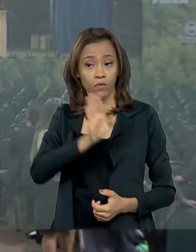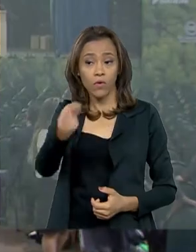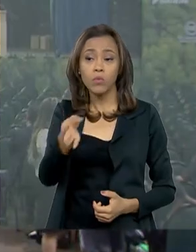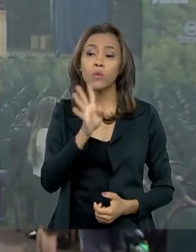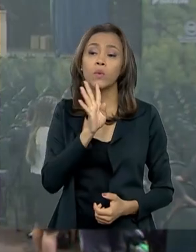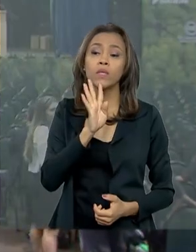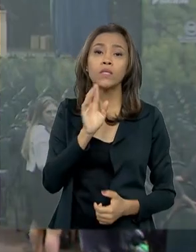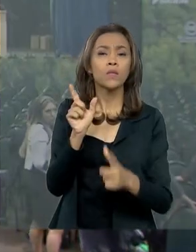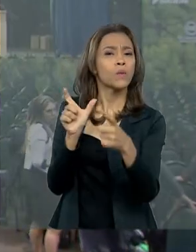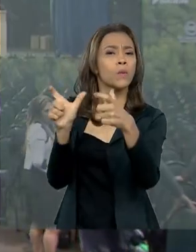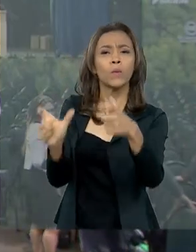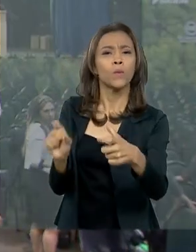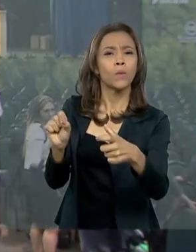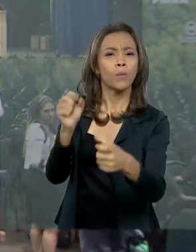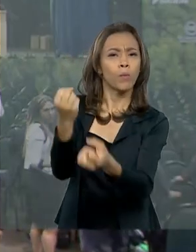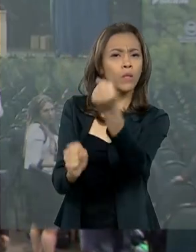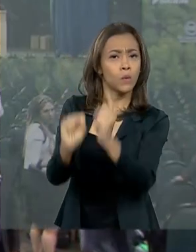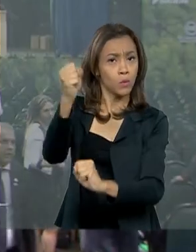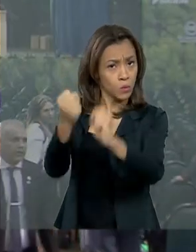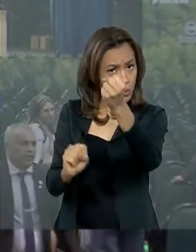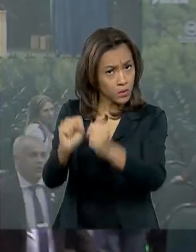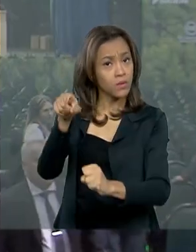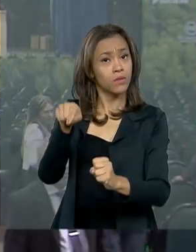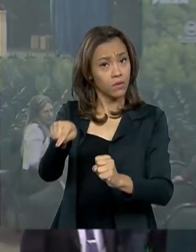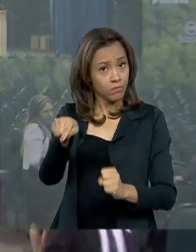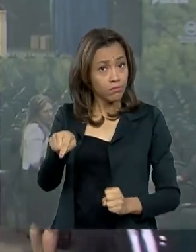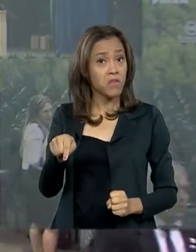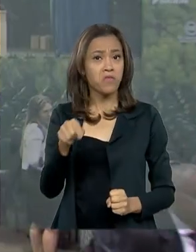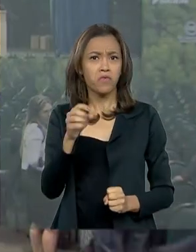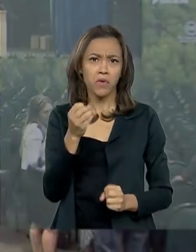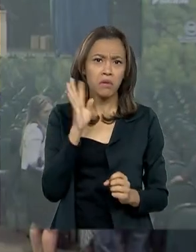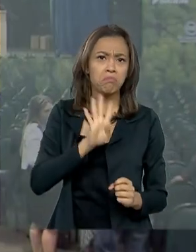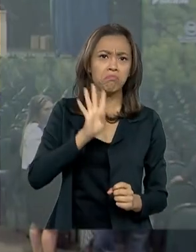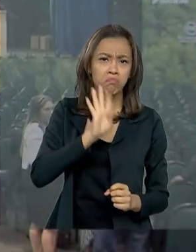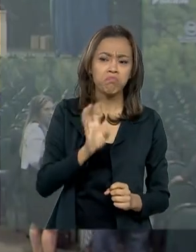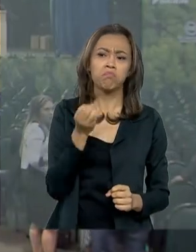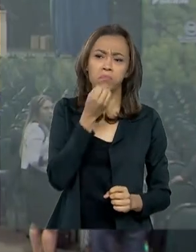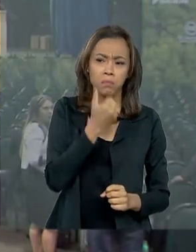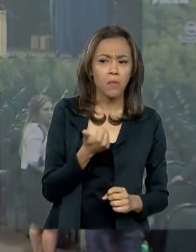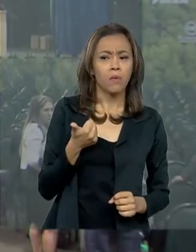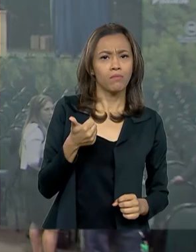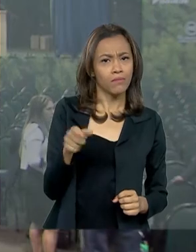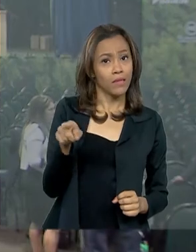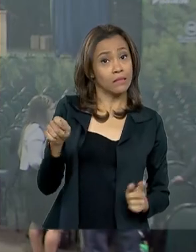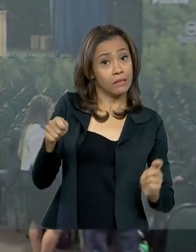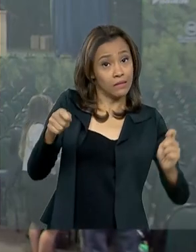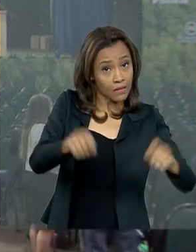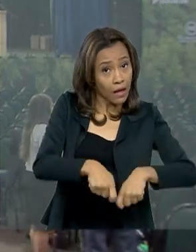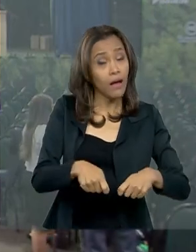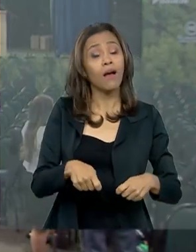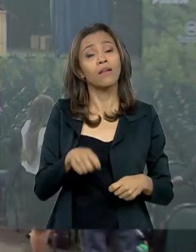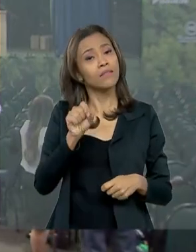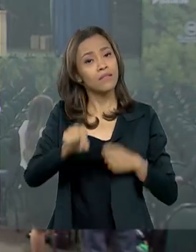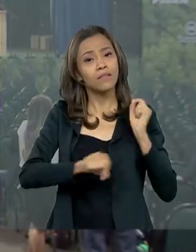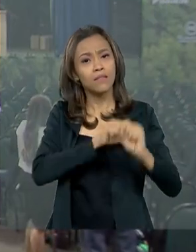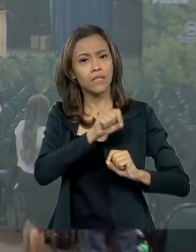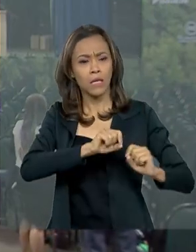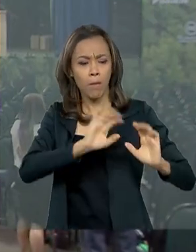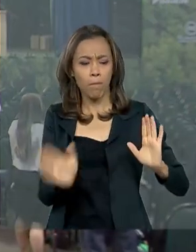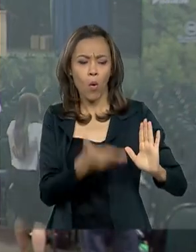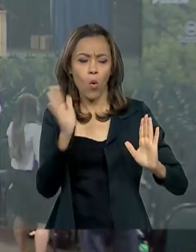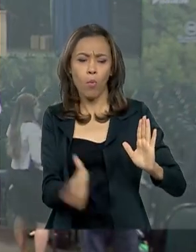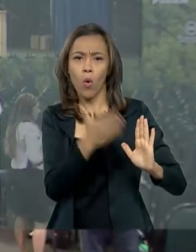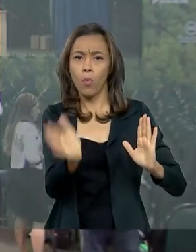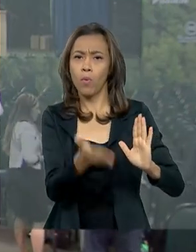aqui, que aposta na sustentabilidade. Foi uma visita bem bacana e a gente pôde ver que é possível sim aliar a produção